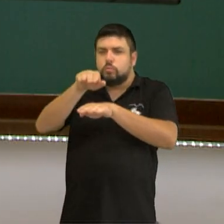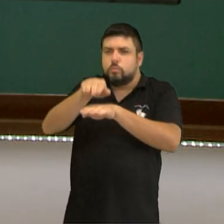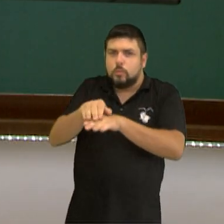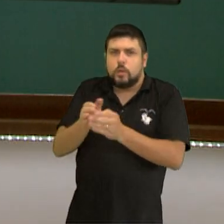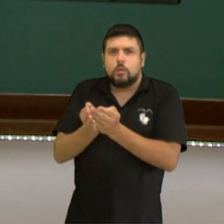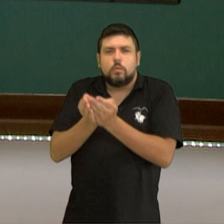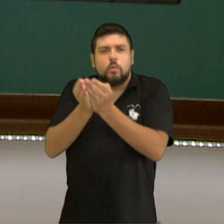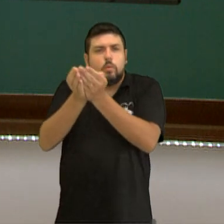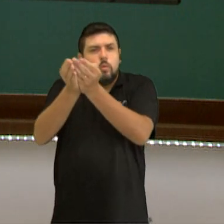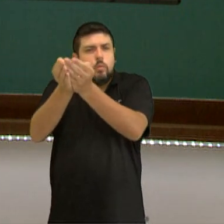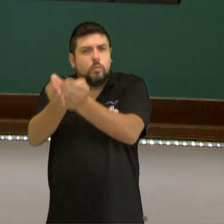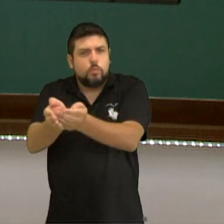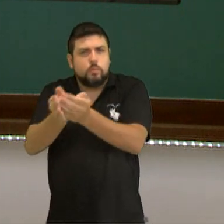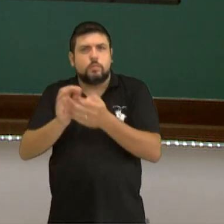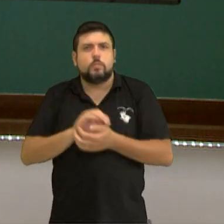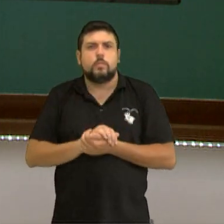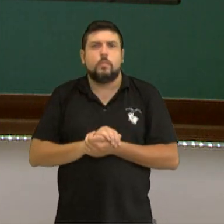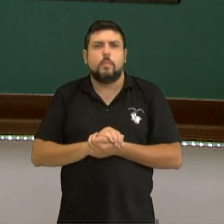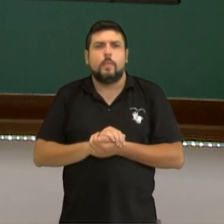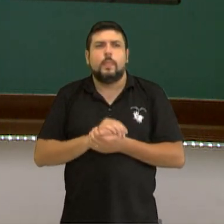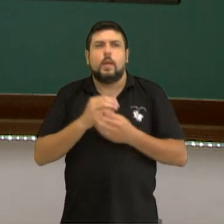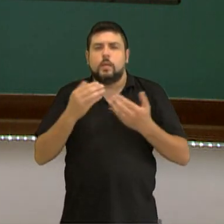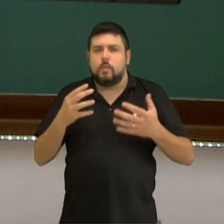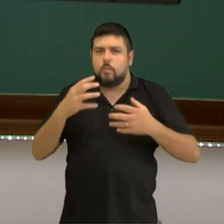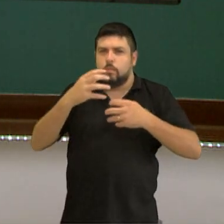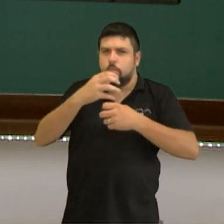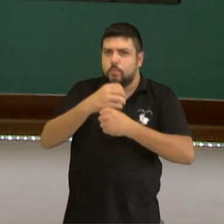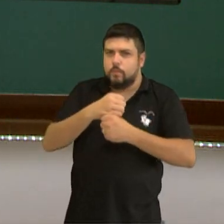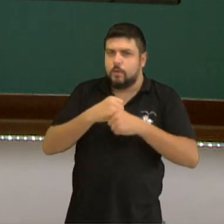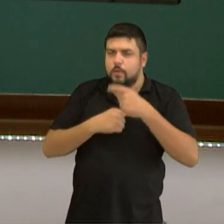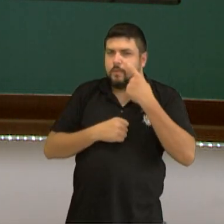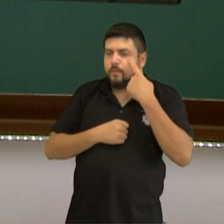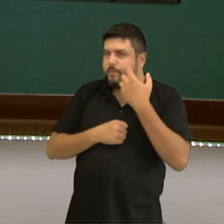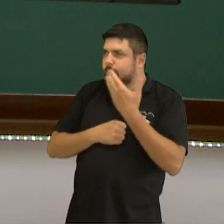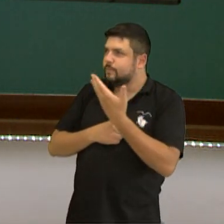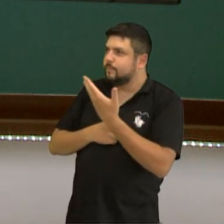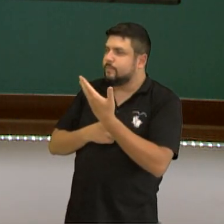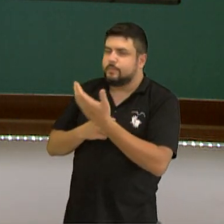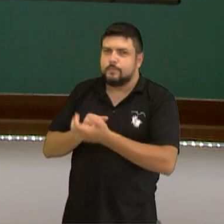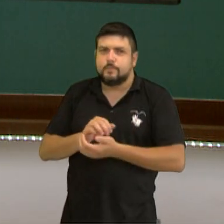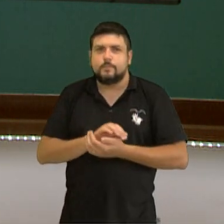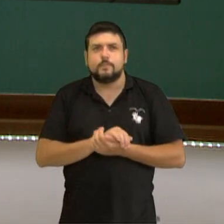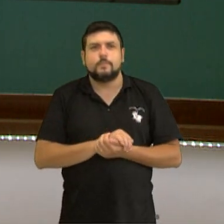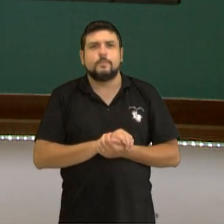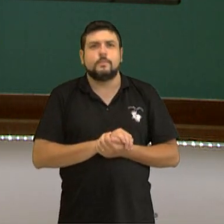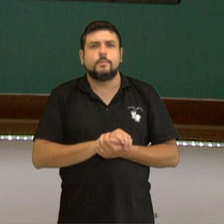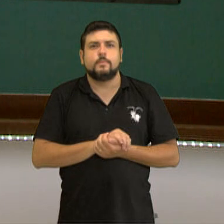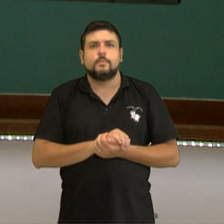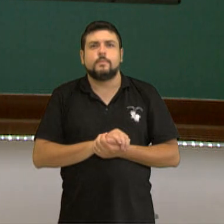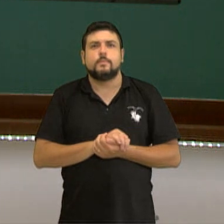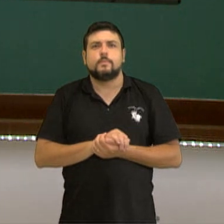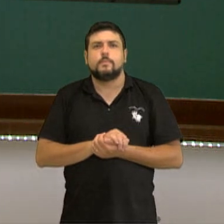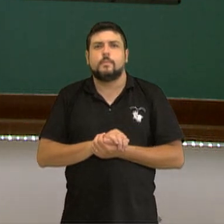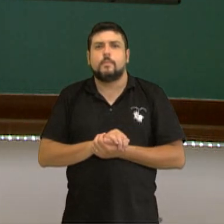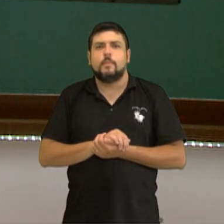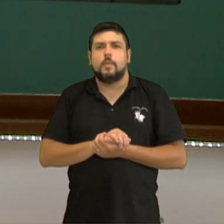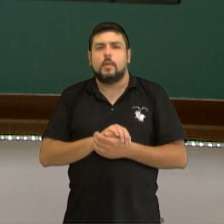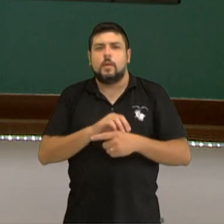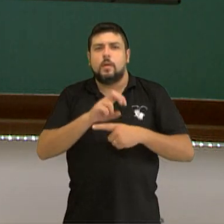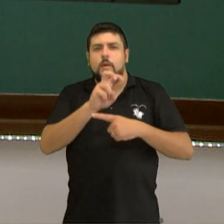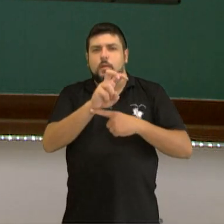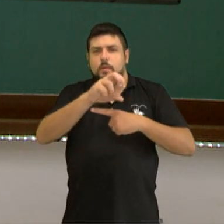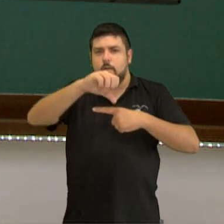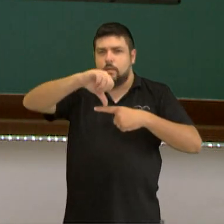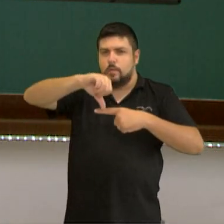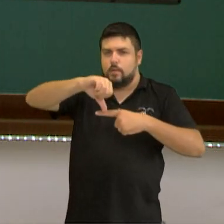divisãozinha, ou seja, a velocidade média é igual a delta S por delta T, eu vou ter cinquenta e nove quilômetros dividido por 1